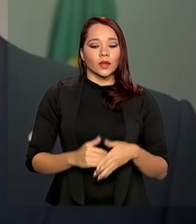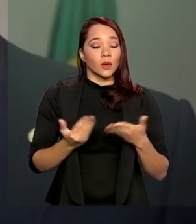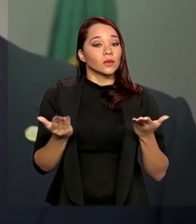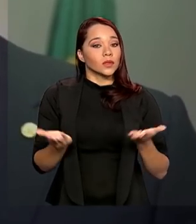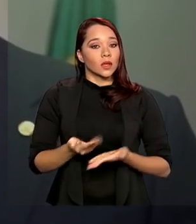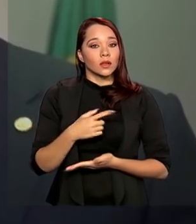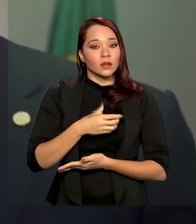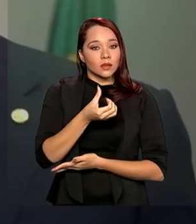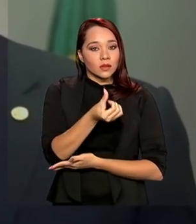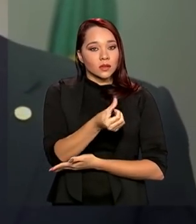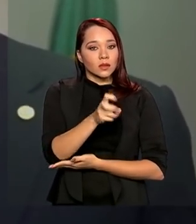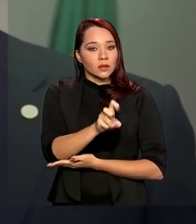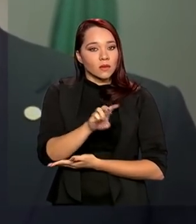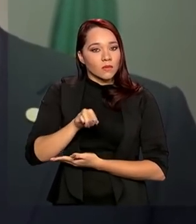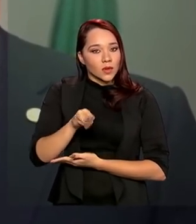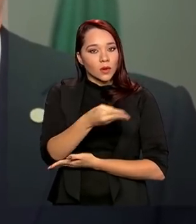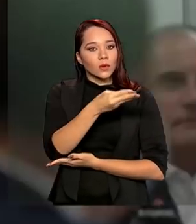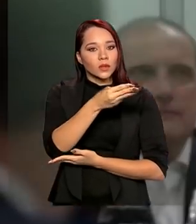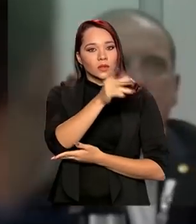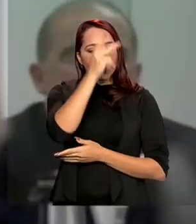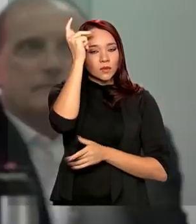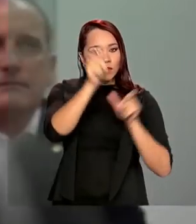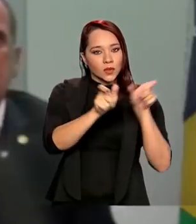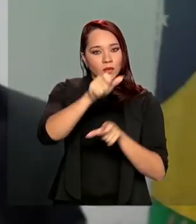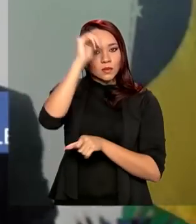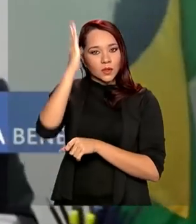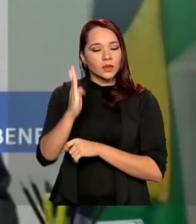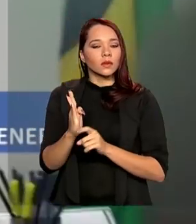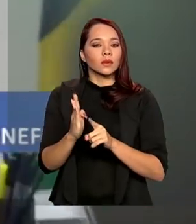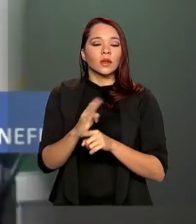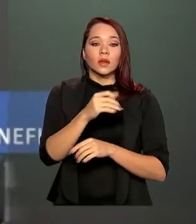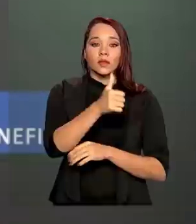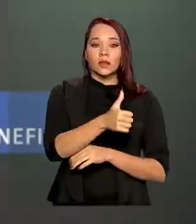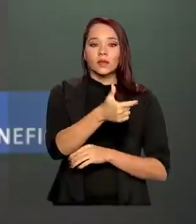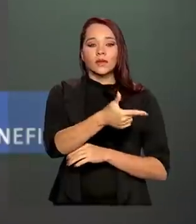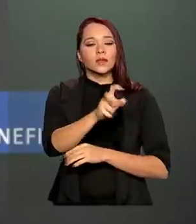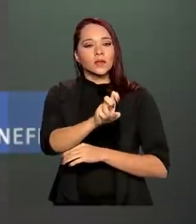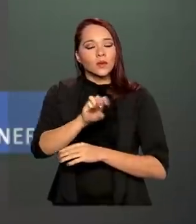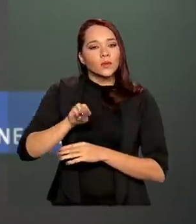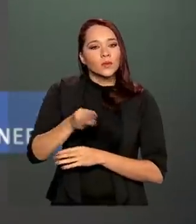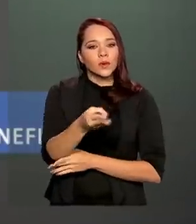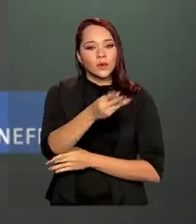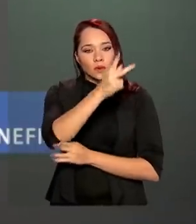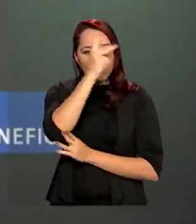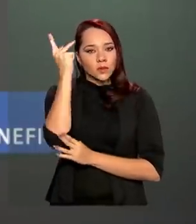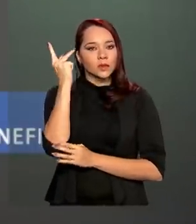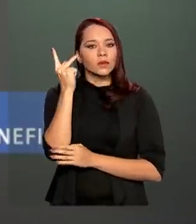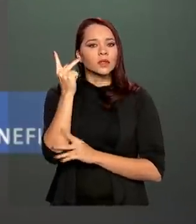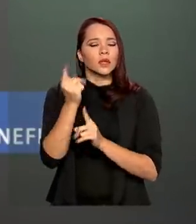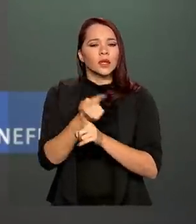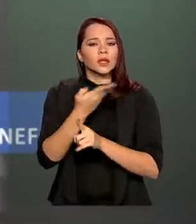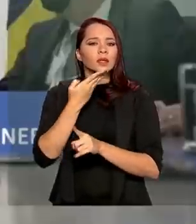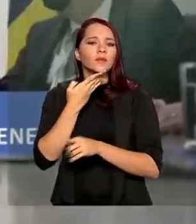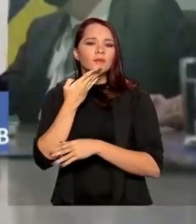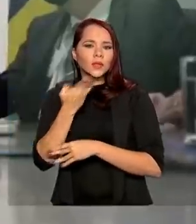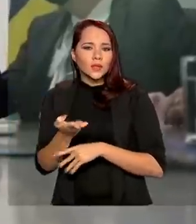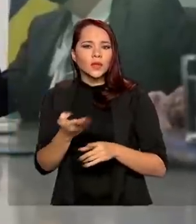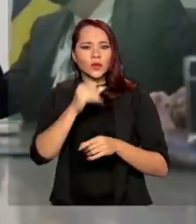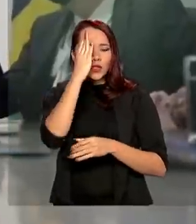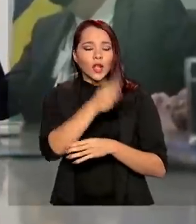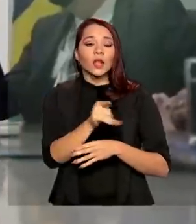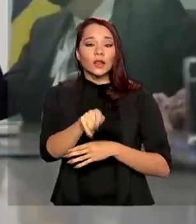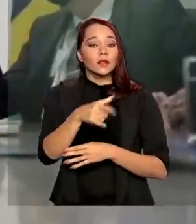65 milhões de brasileiros, a 125 milhões de pessoas que, direta ou indiretamente, estão